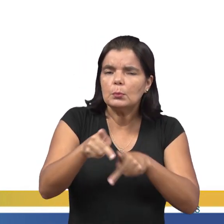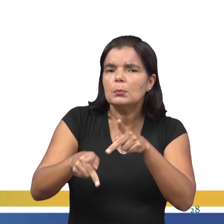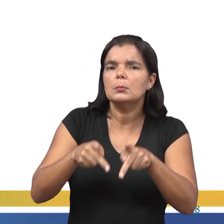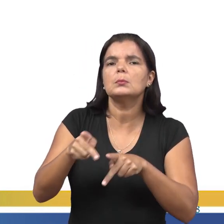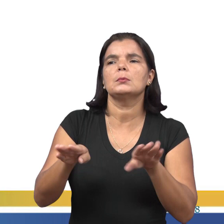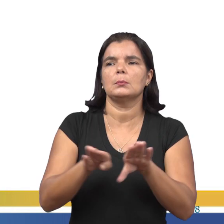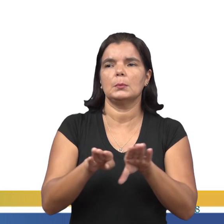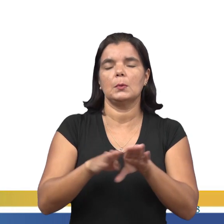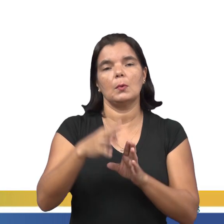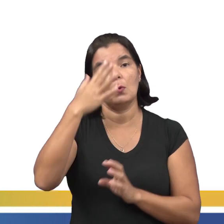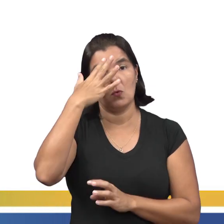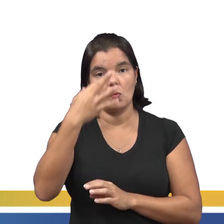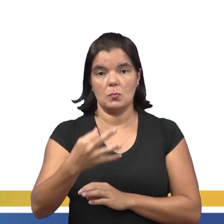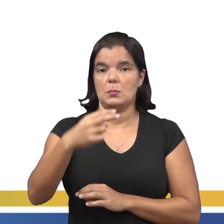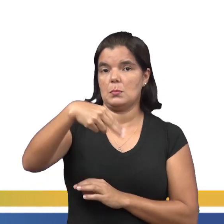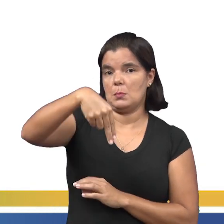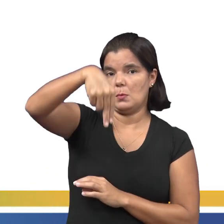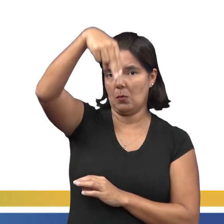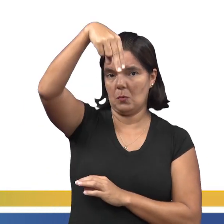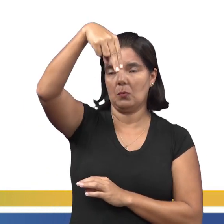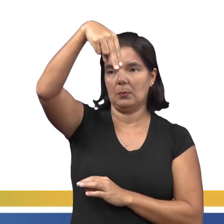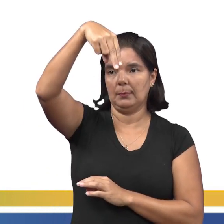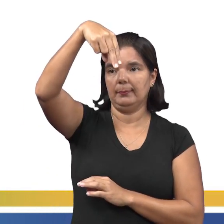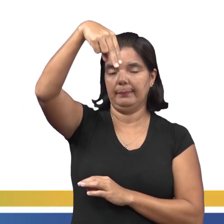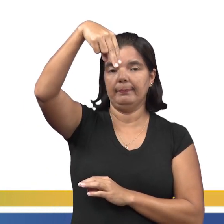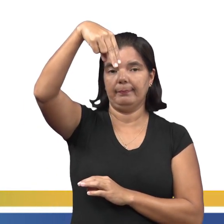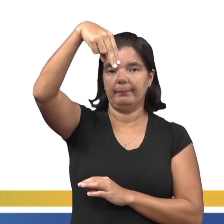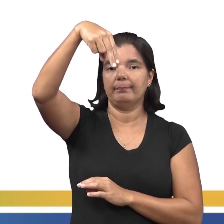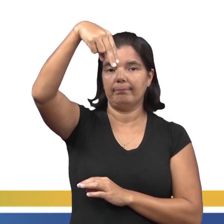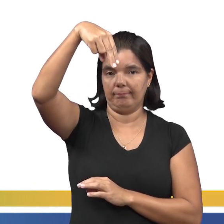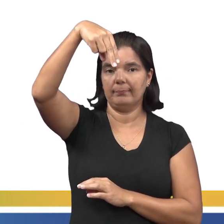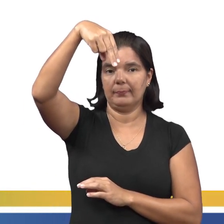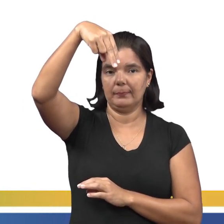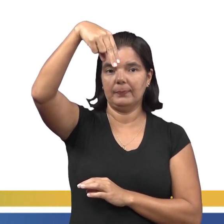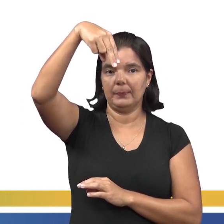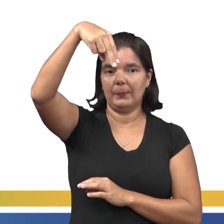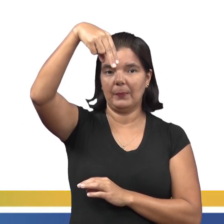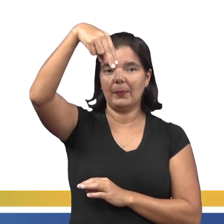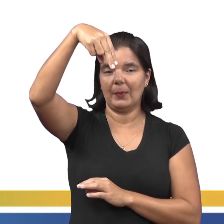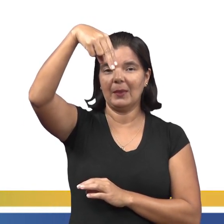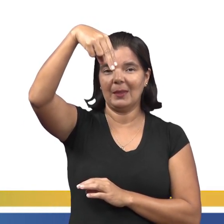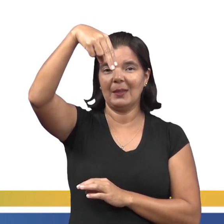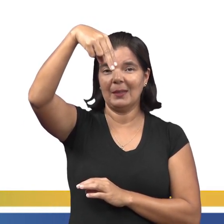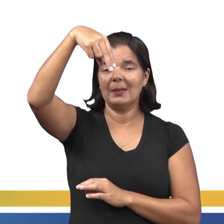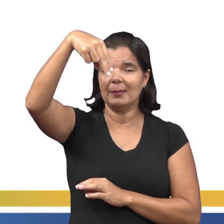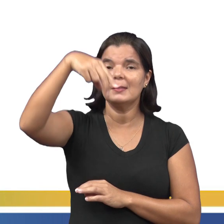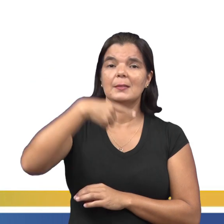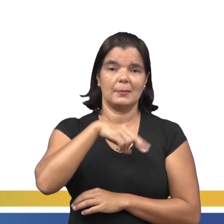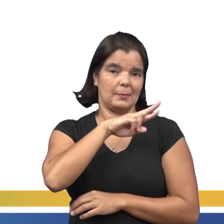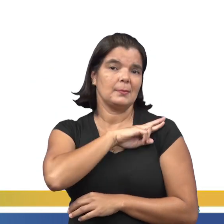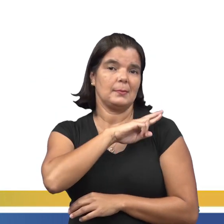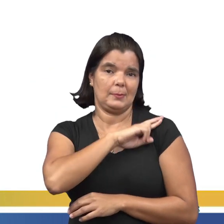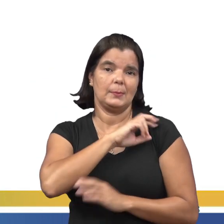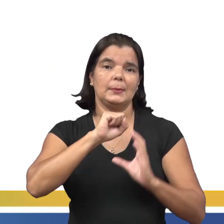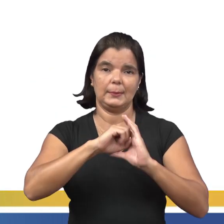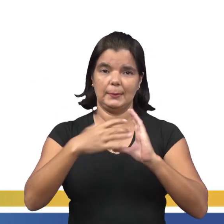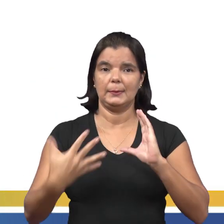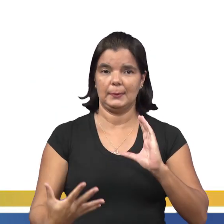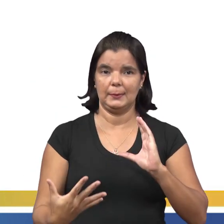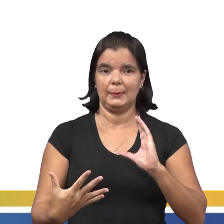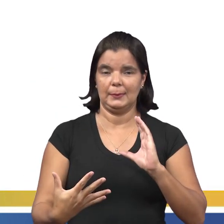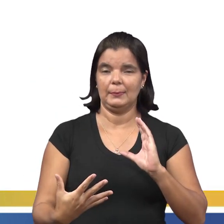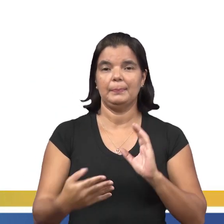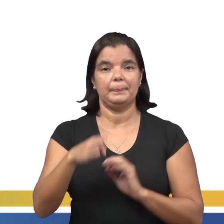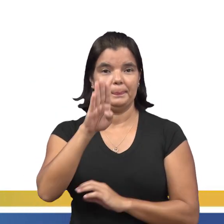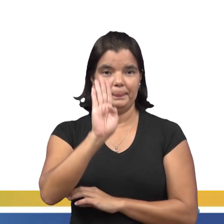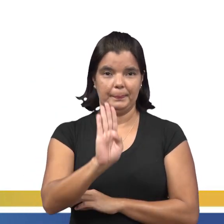certeza é a região nordeste, ou melhor, a região norte, que assume essas características, né, opção